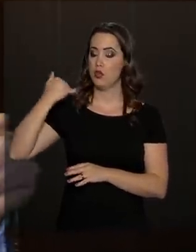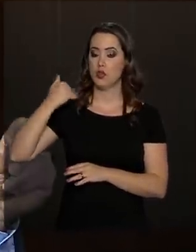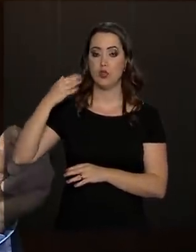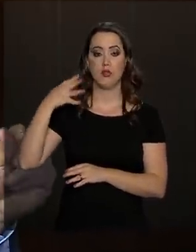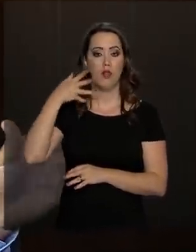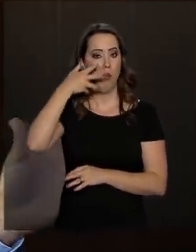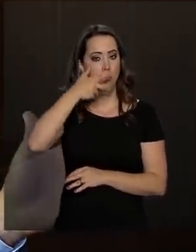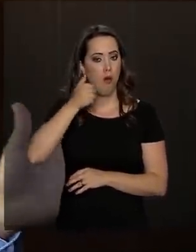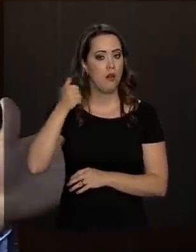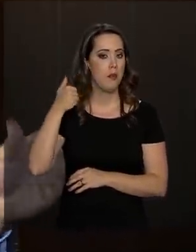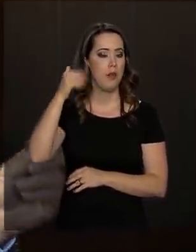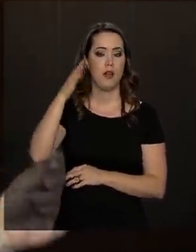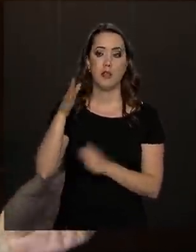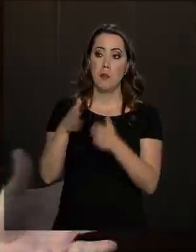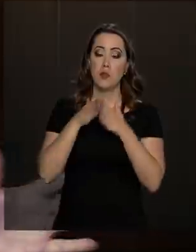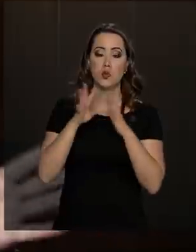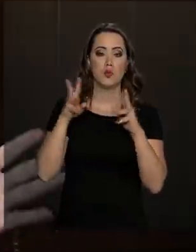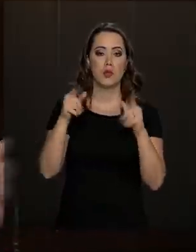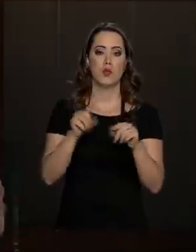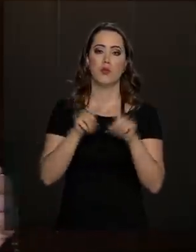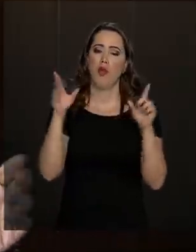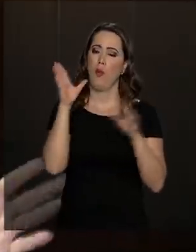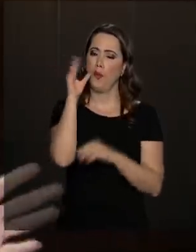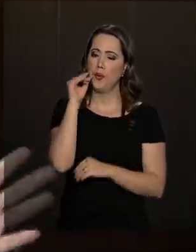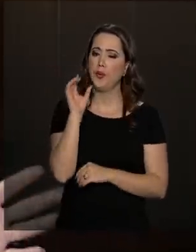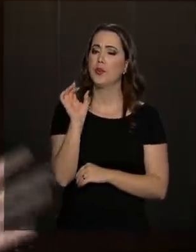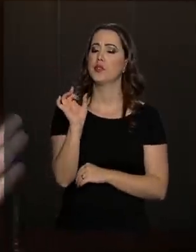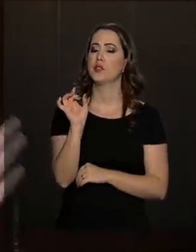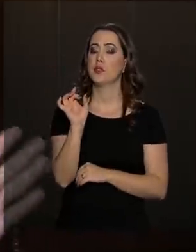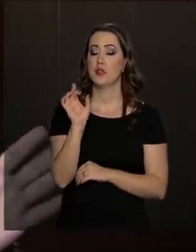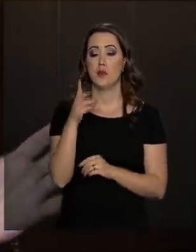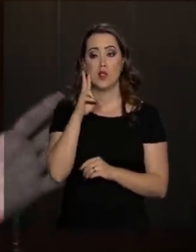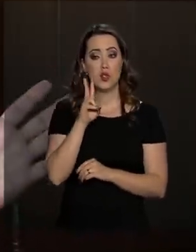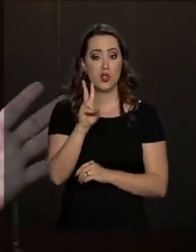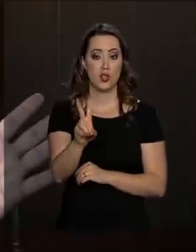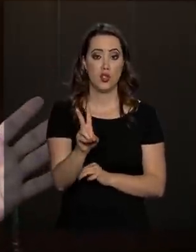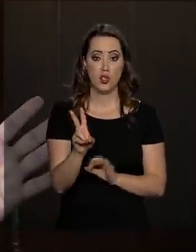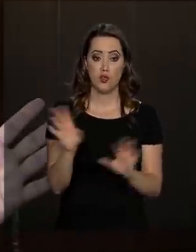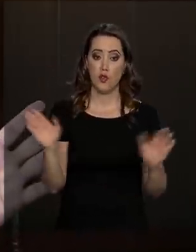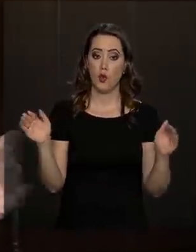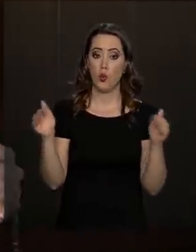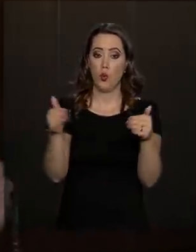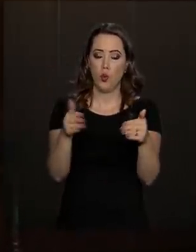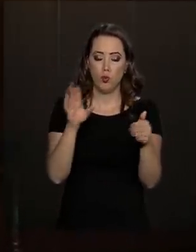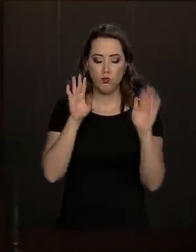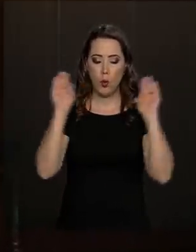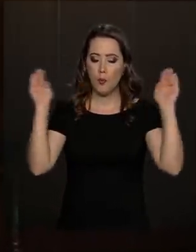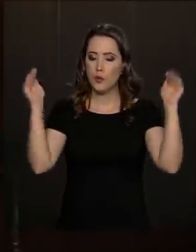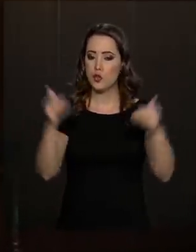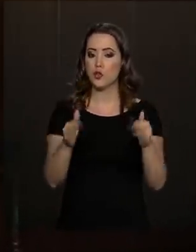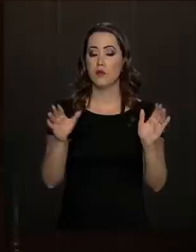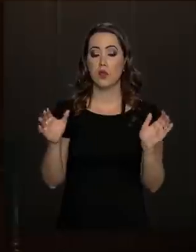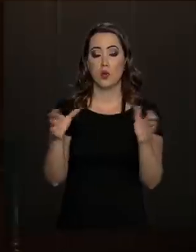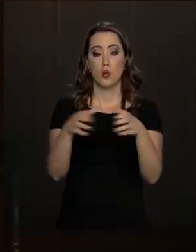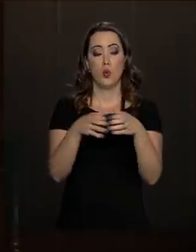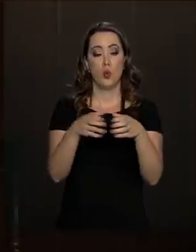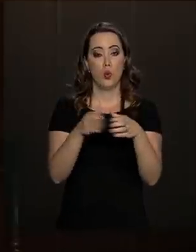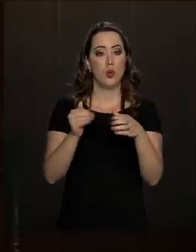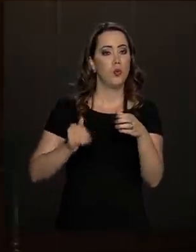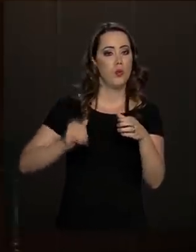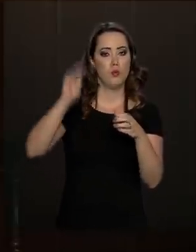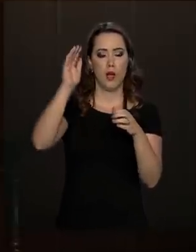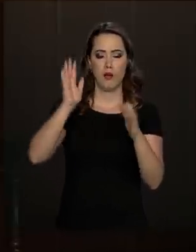isso foi pedido para todos. Agora, curiosamente, isso está atingindo justamente os mais privilegiados e não os menos, os